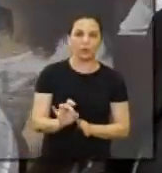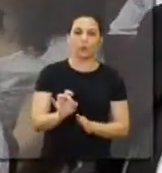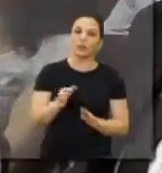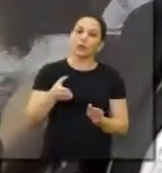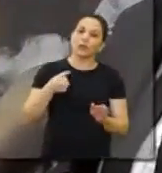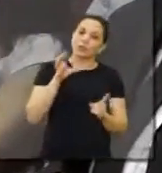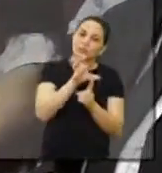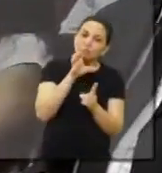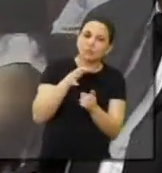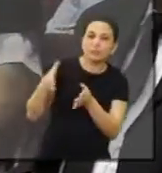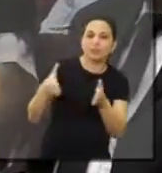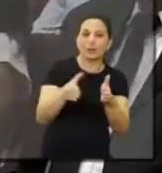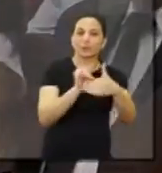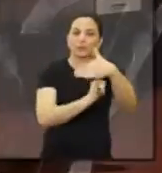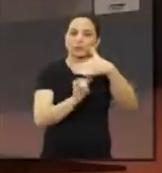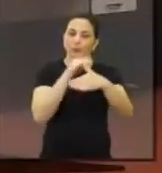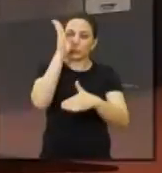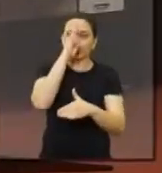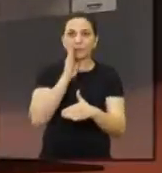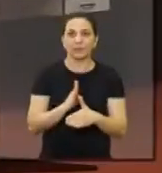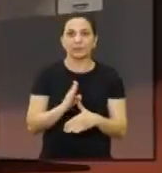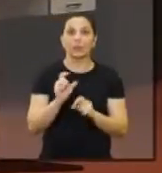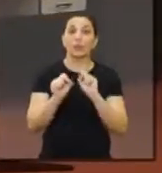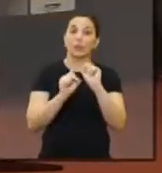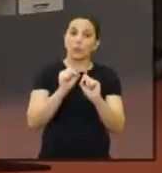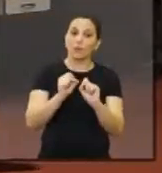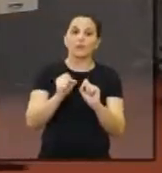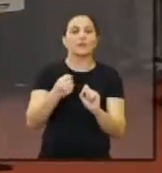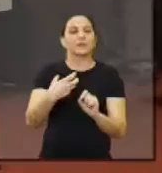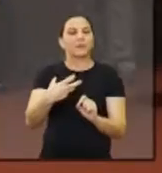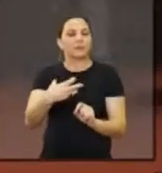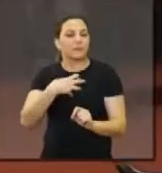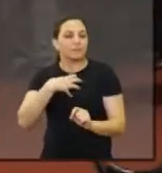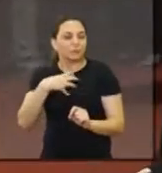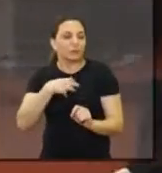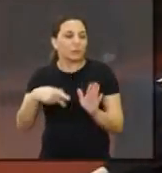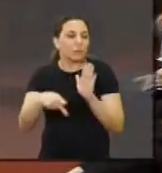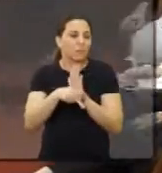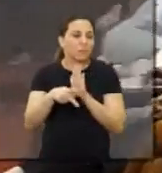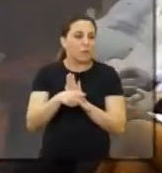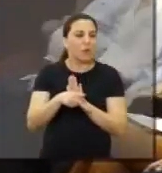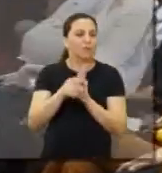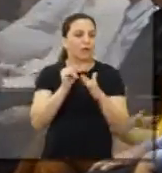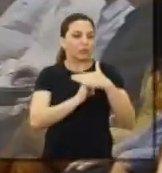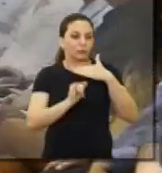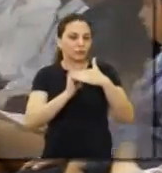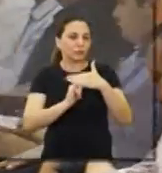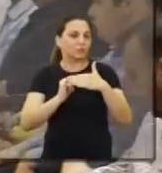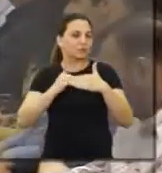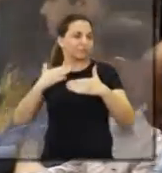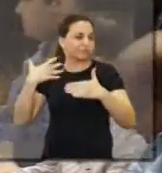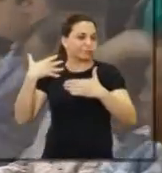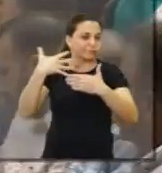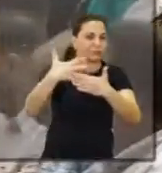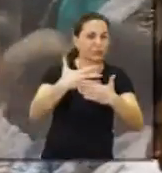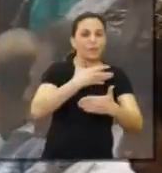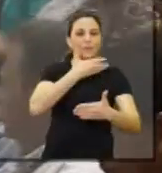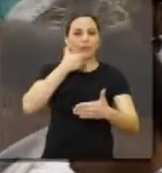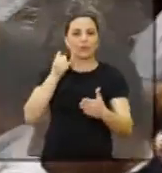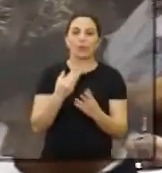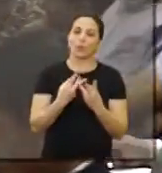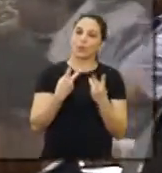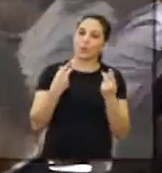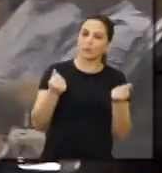nos caminhos das instituições brasileiras. Para ele, a situação de alguns anos para cá, inegavelmente melhorou em